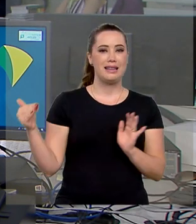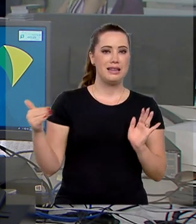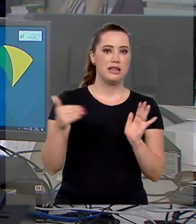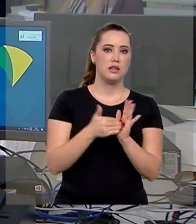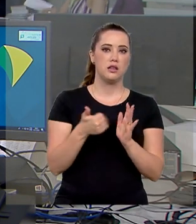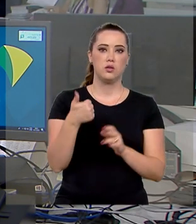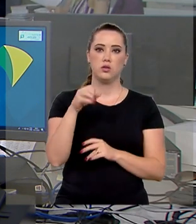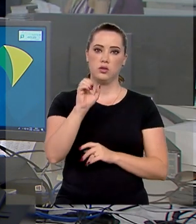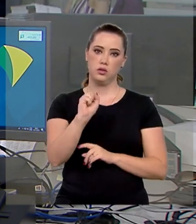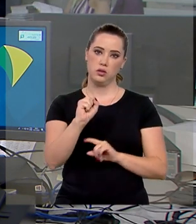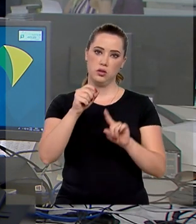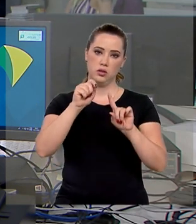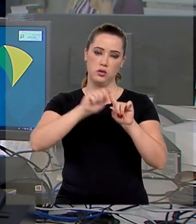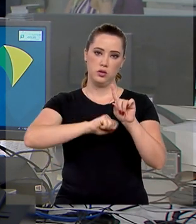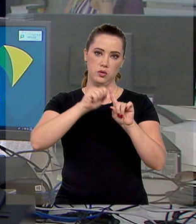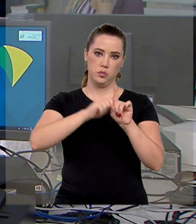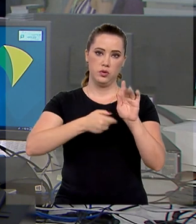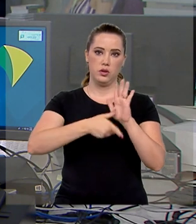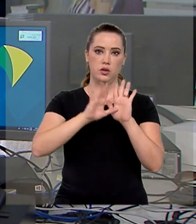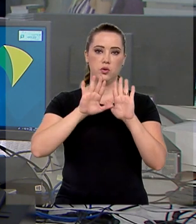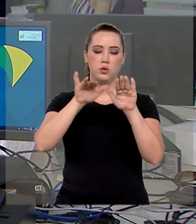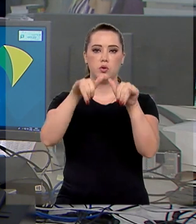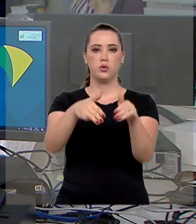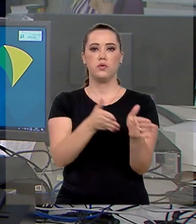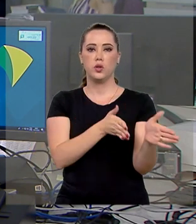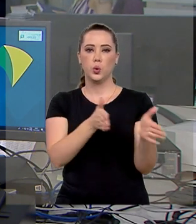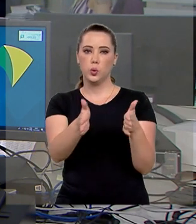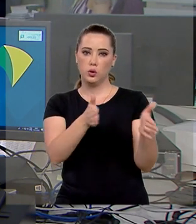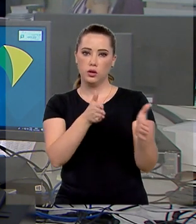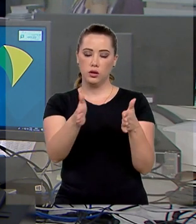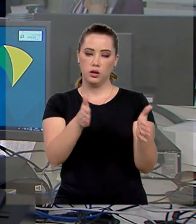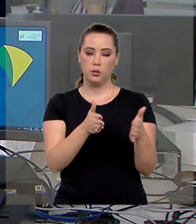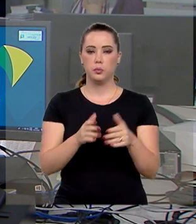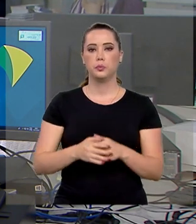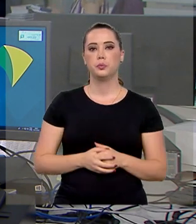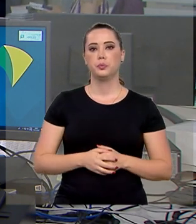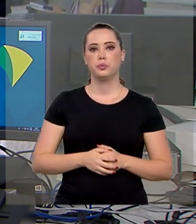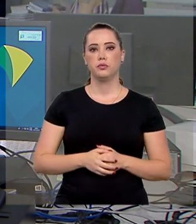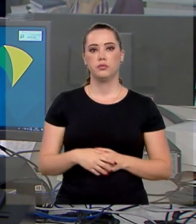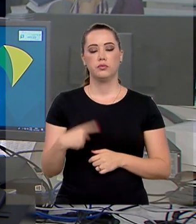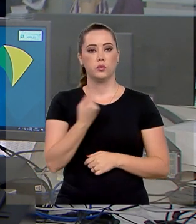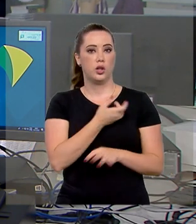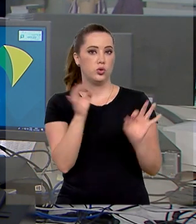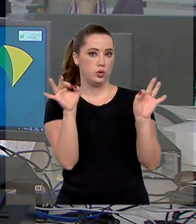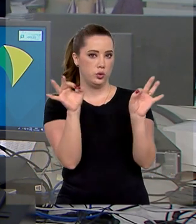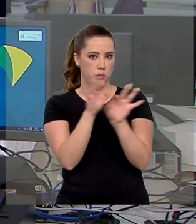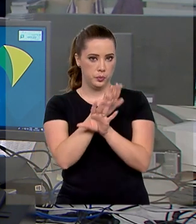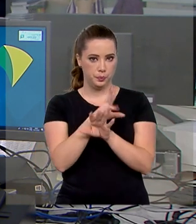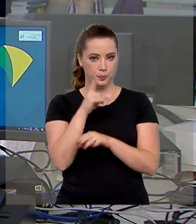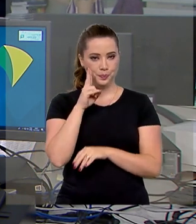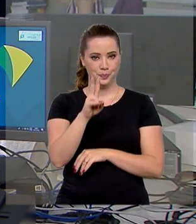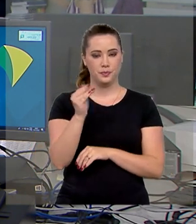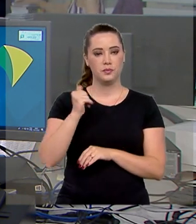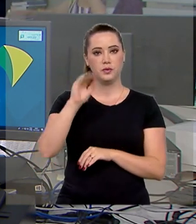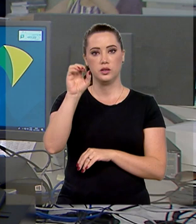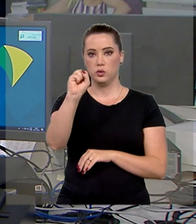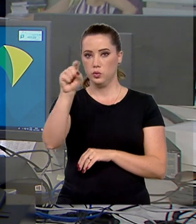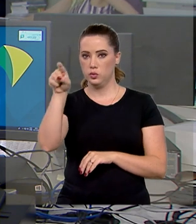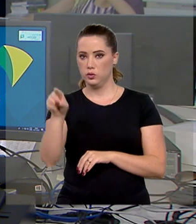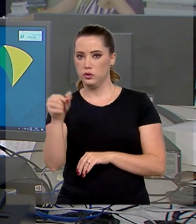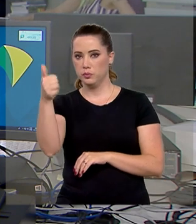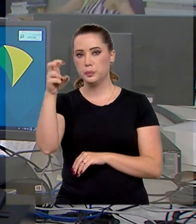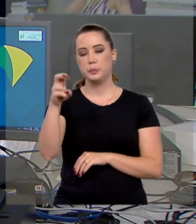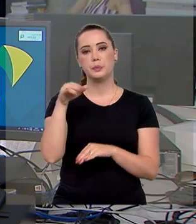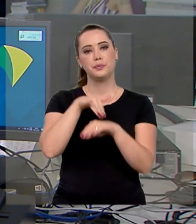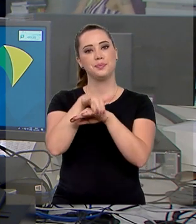máximo, 18 meses antes do fim do prazo de validade da concessão. A gente fica por aqui. Acompanhe logo mais às